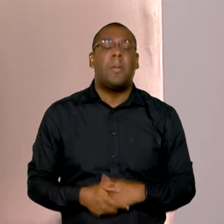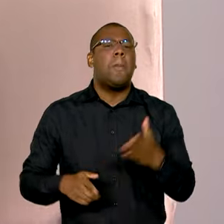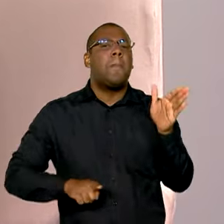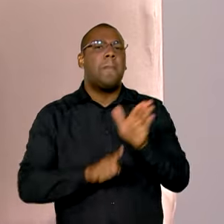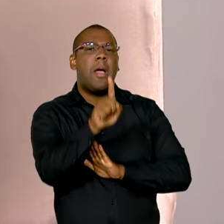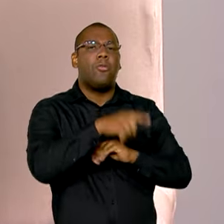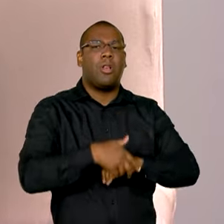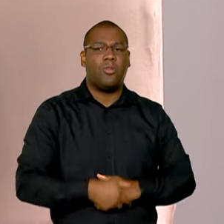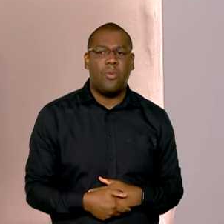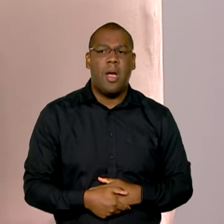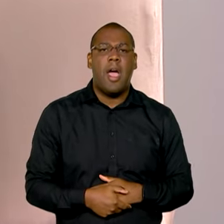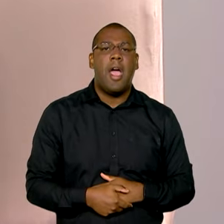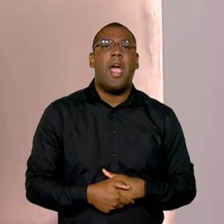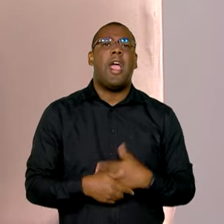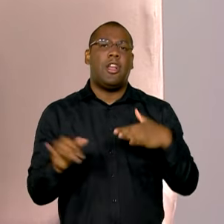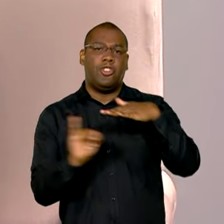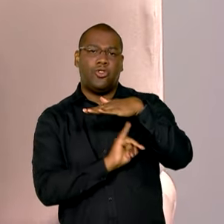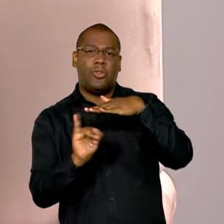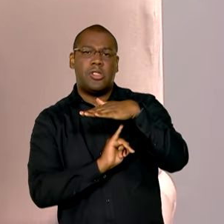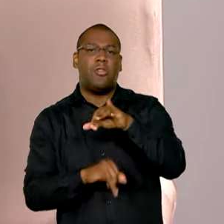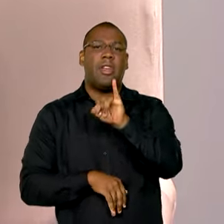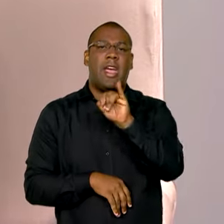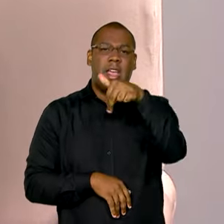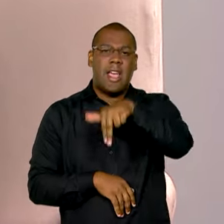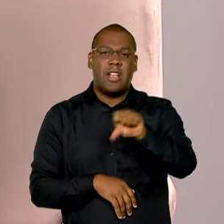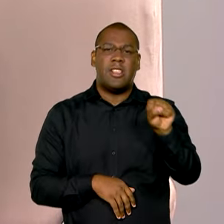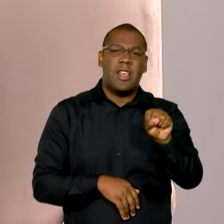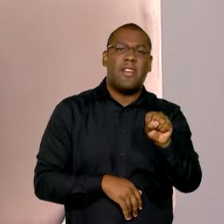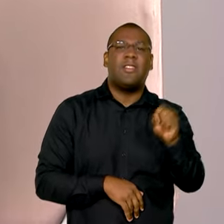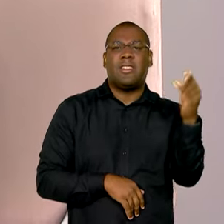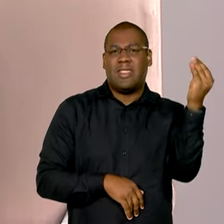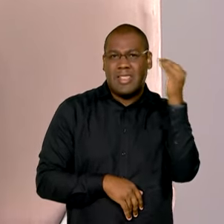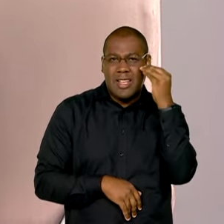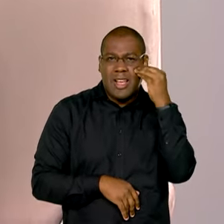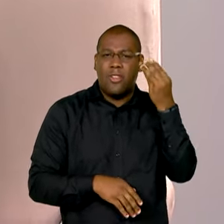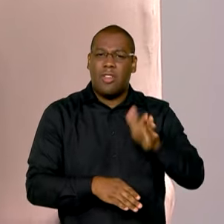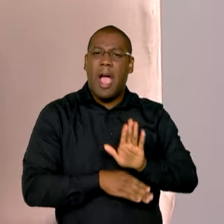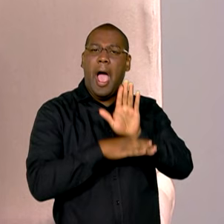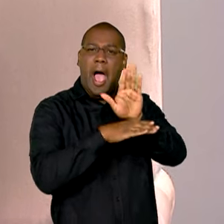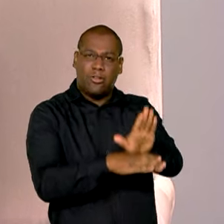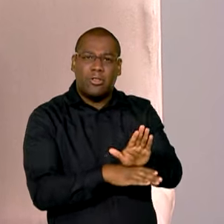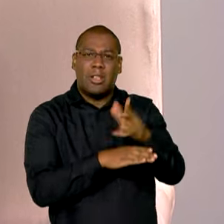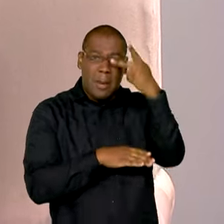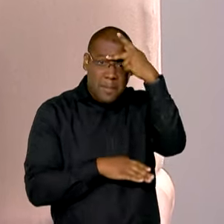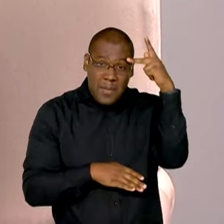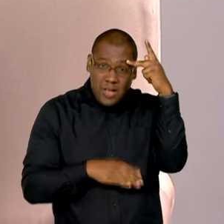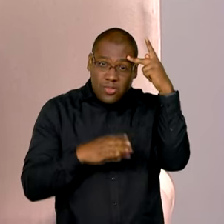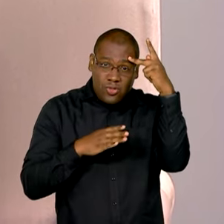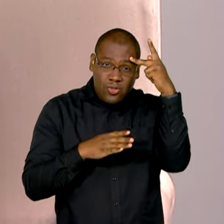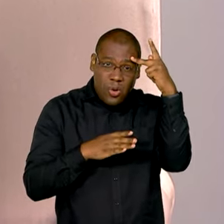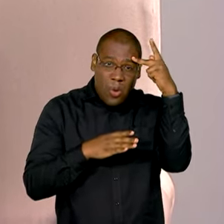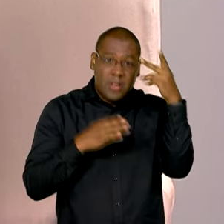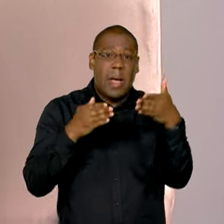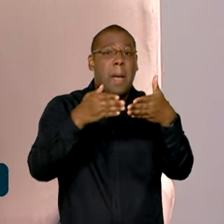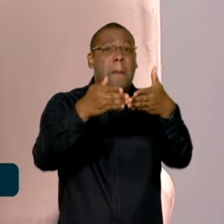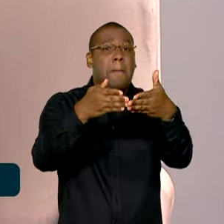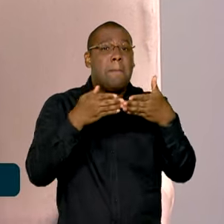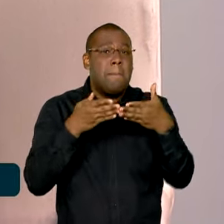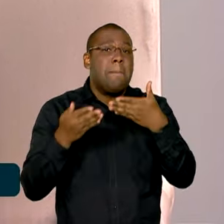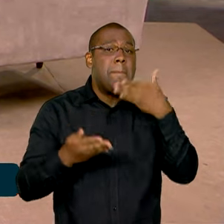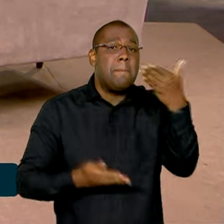sobre o trabalho que o Instituto vem fazendo para tornar mais ágil o processo quando se faz o pedido de benefícios